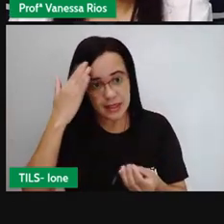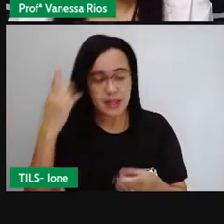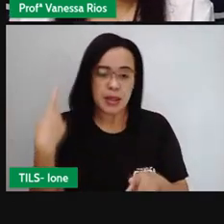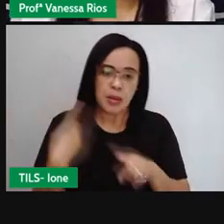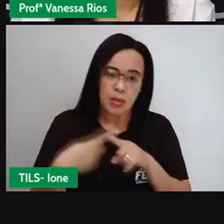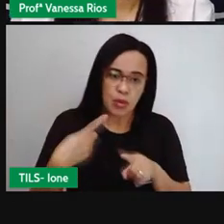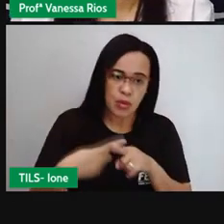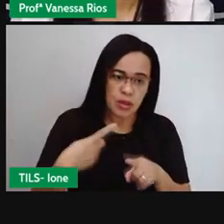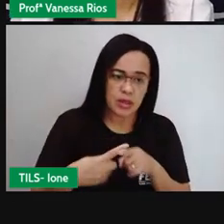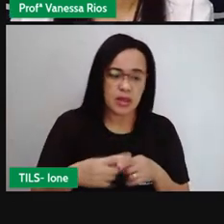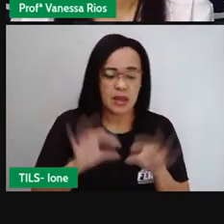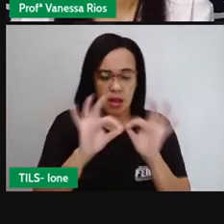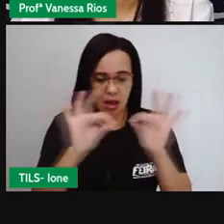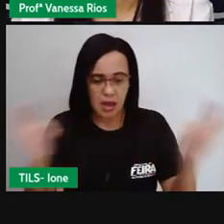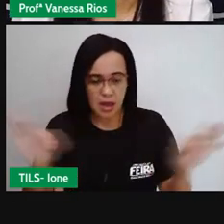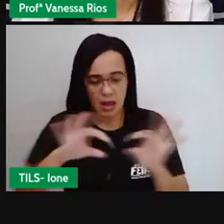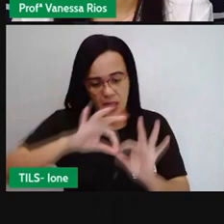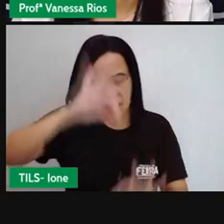medida sai.